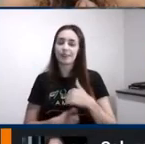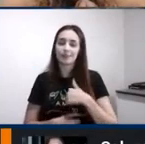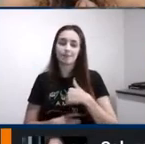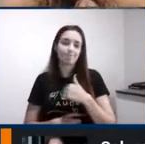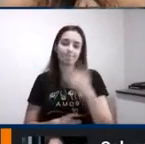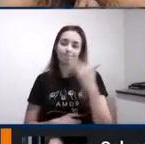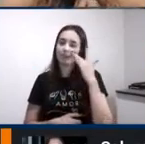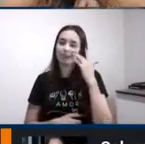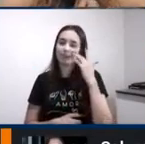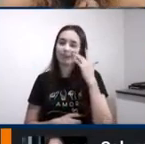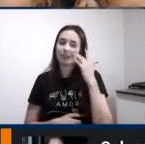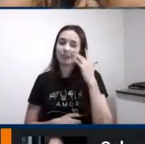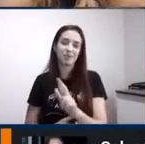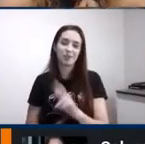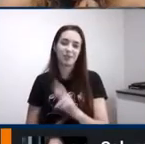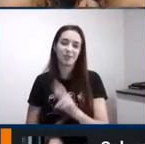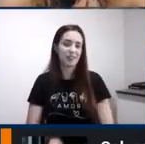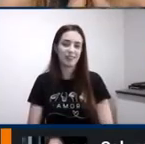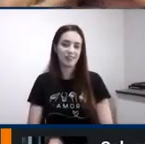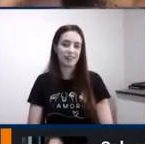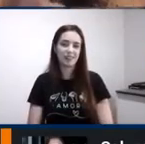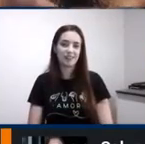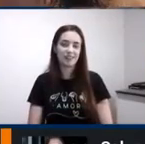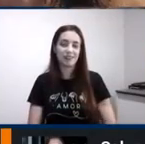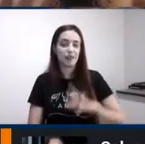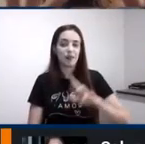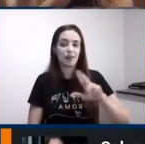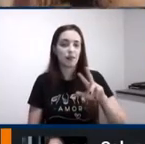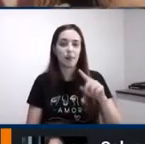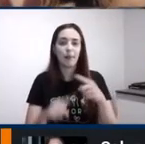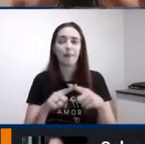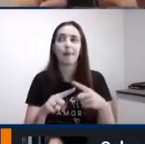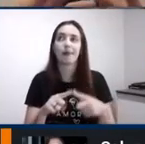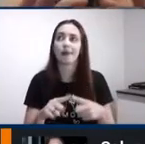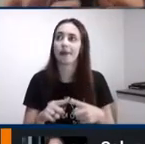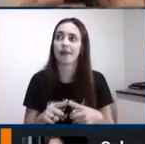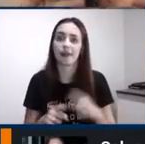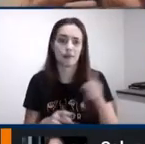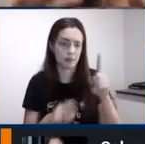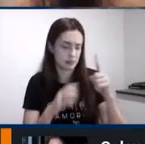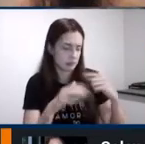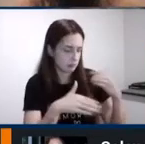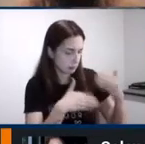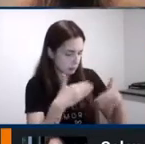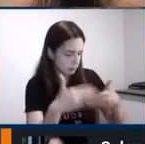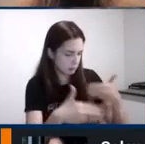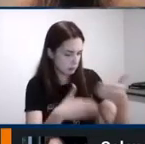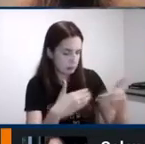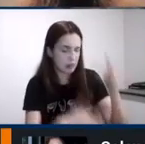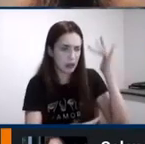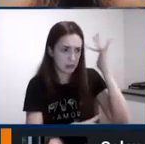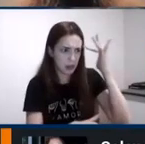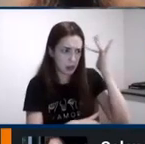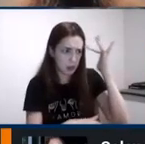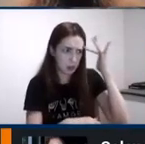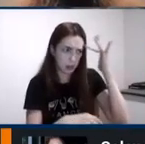não é porque essas funções estão sendo maturadas no cérebro